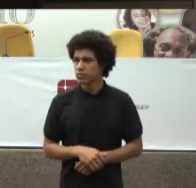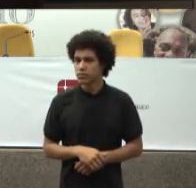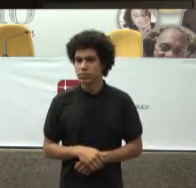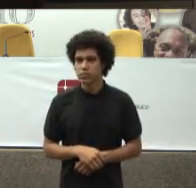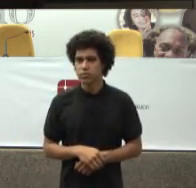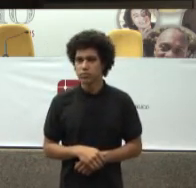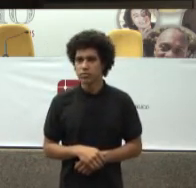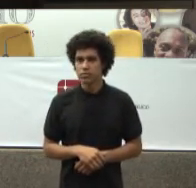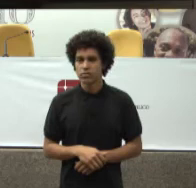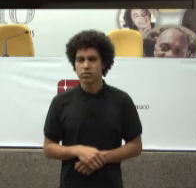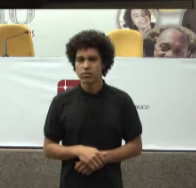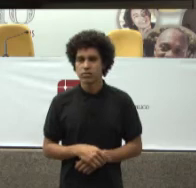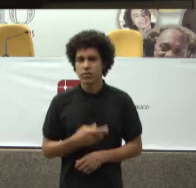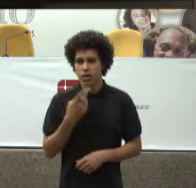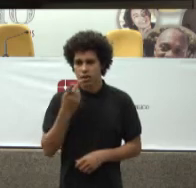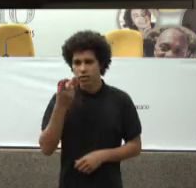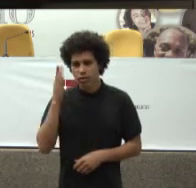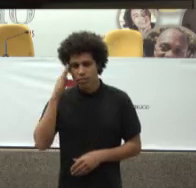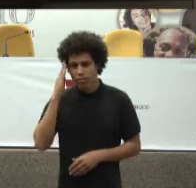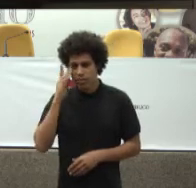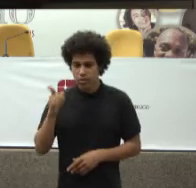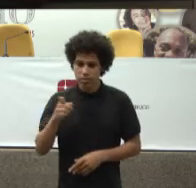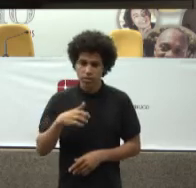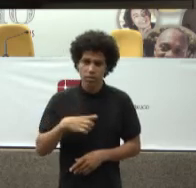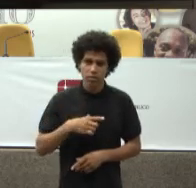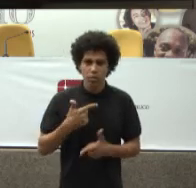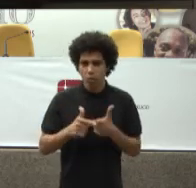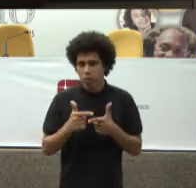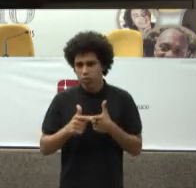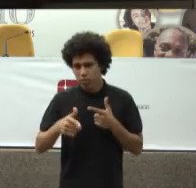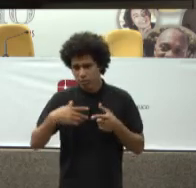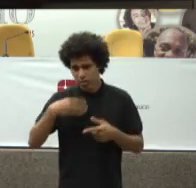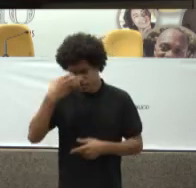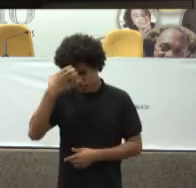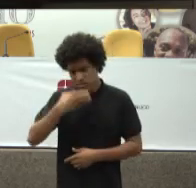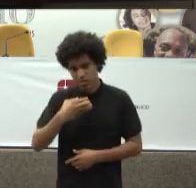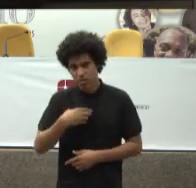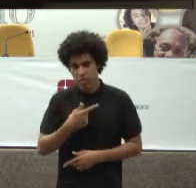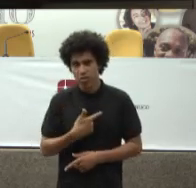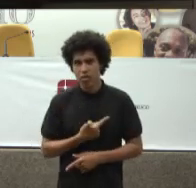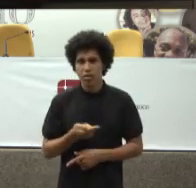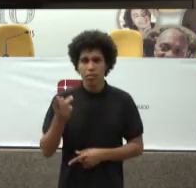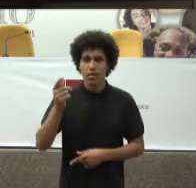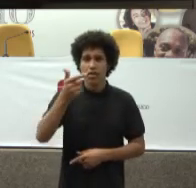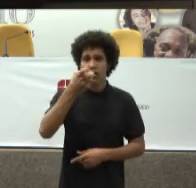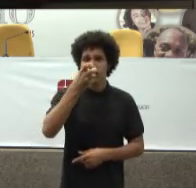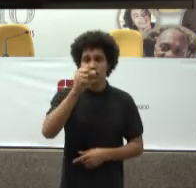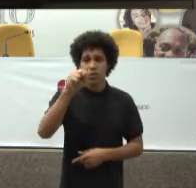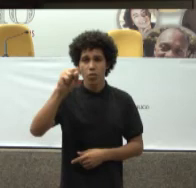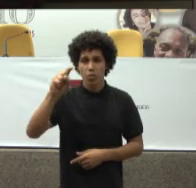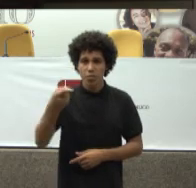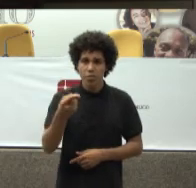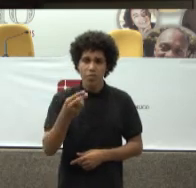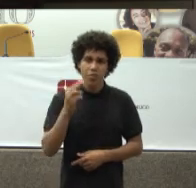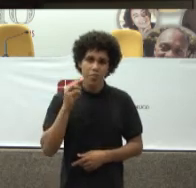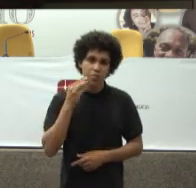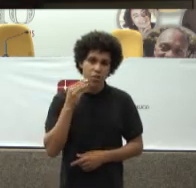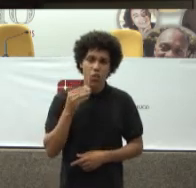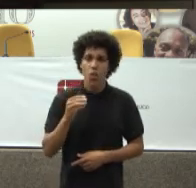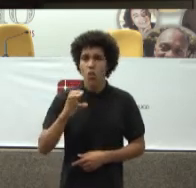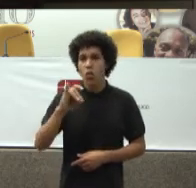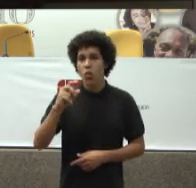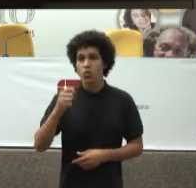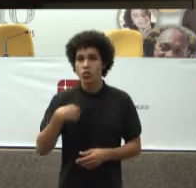Público Sabem disso A oftalmologia Está com problema sério Hoje tem uma demanda Reprimida de uns 5 mil 5 mil consultas Na especialidade